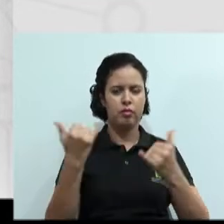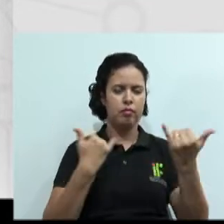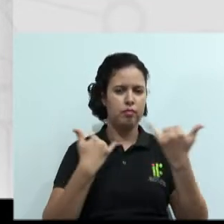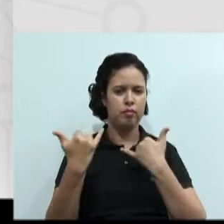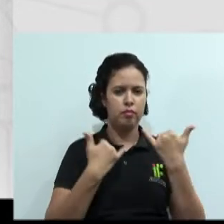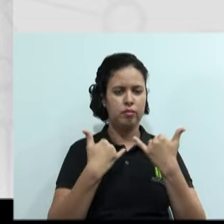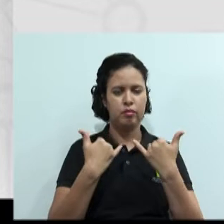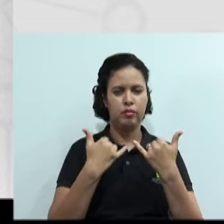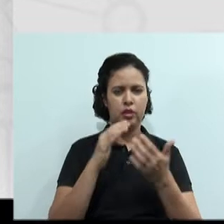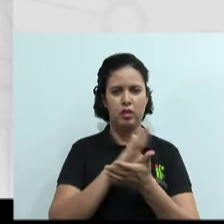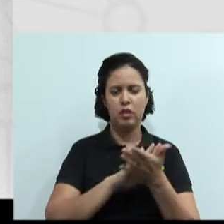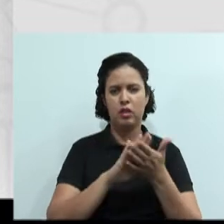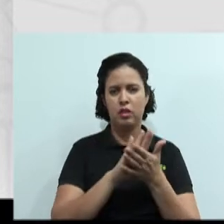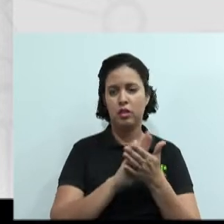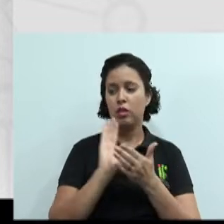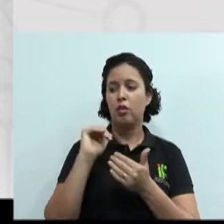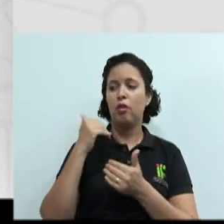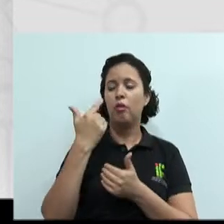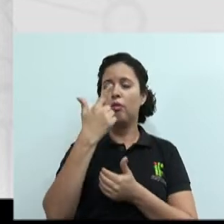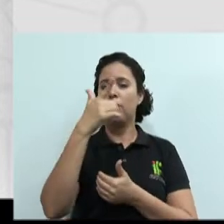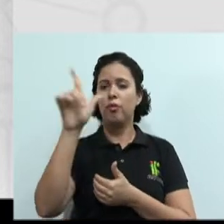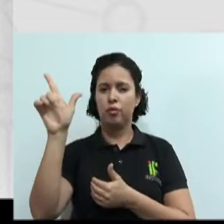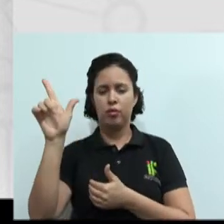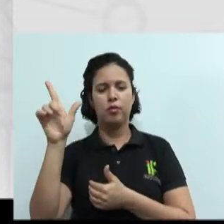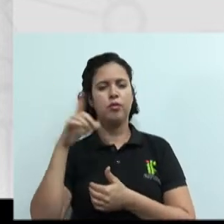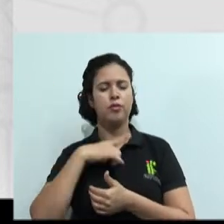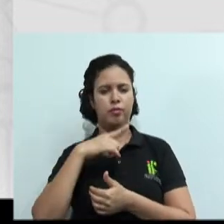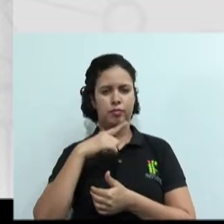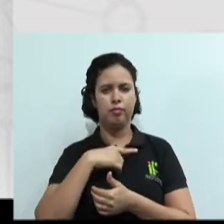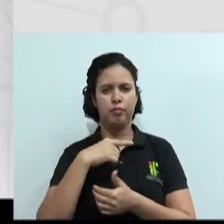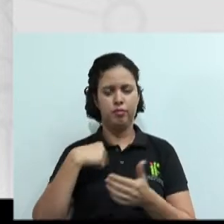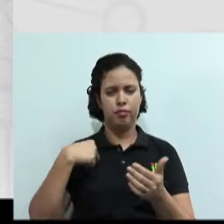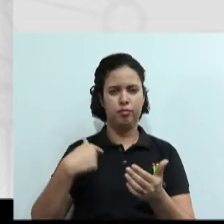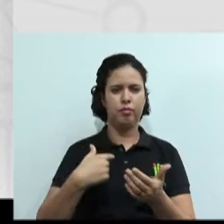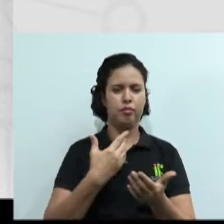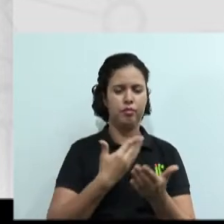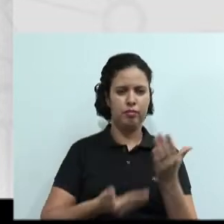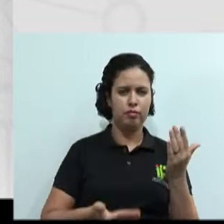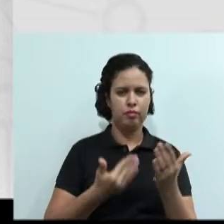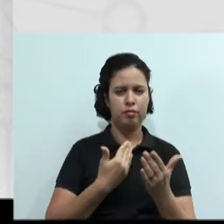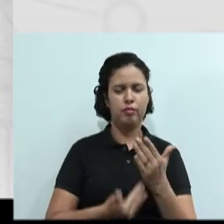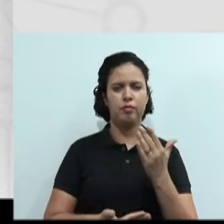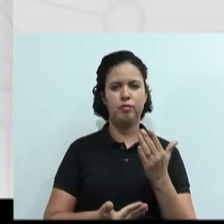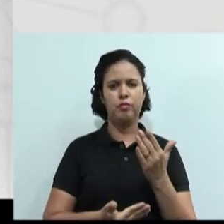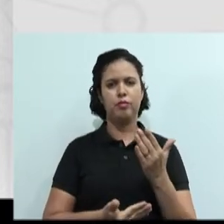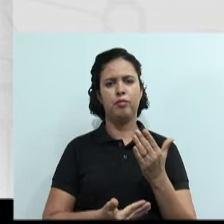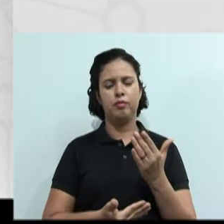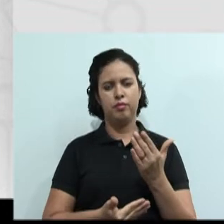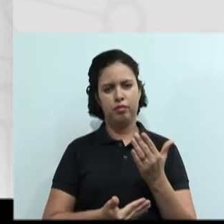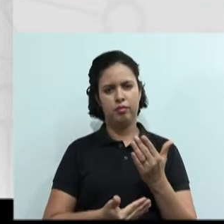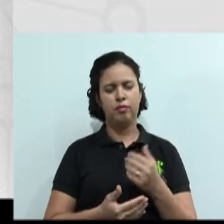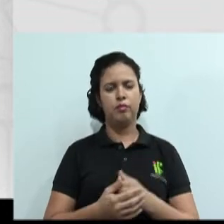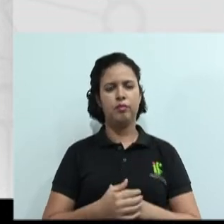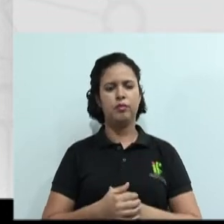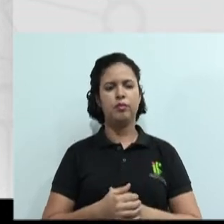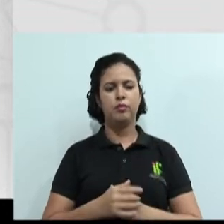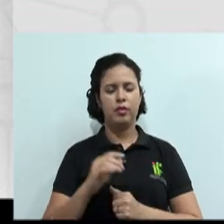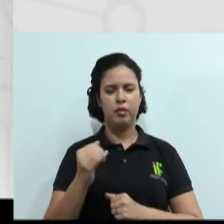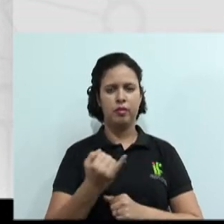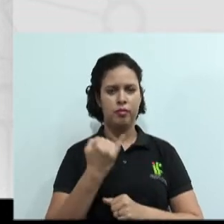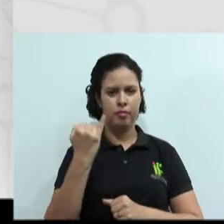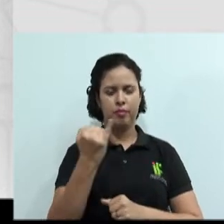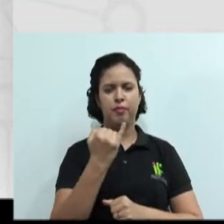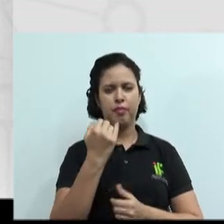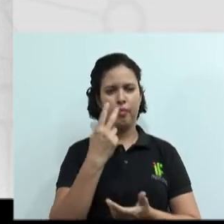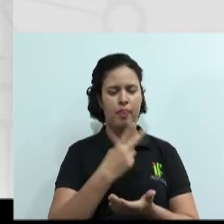concorrente vai trazer essa informação primeiro do que você e você vai ficar para trás. Então, você vai perder aí os seus clientes fixos. Então, é importante